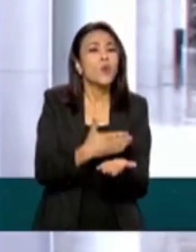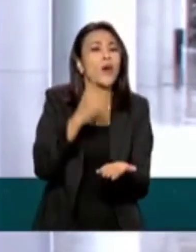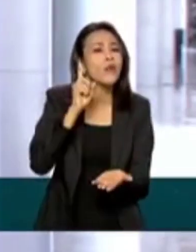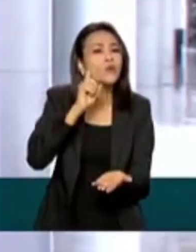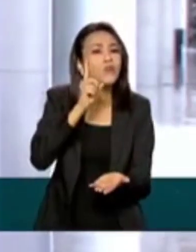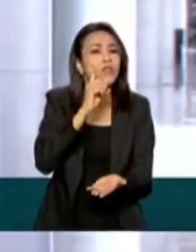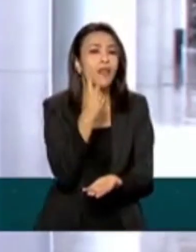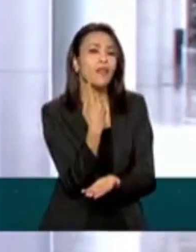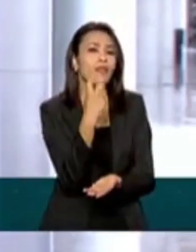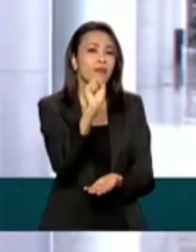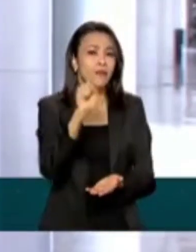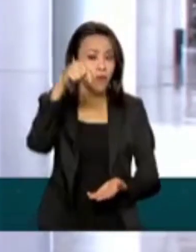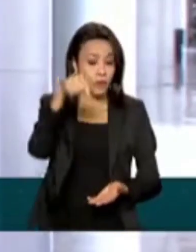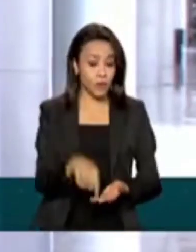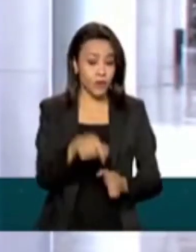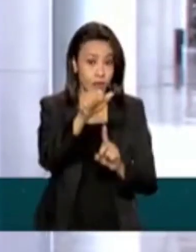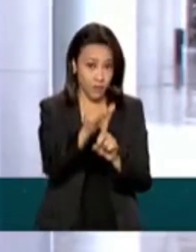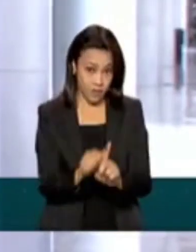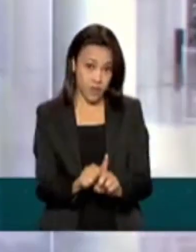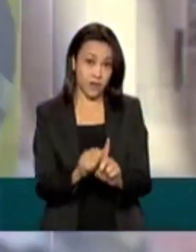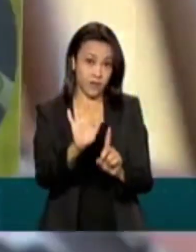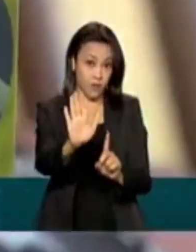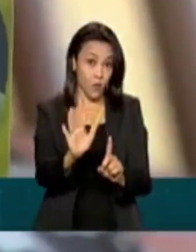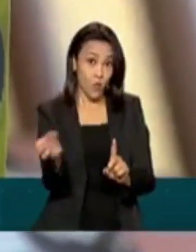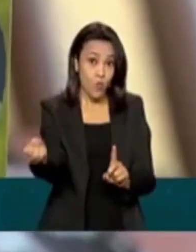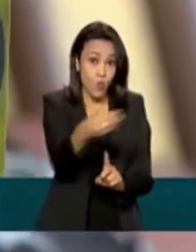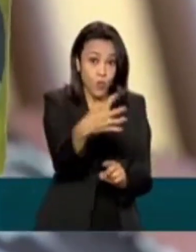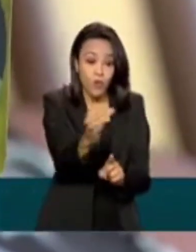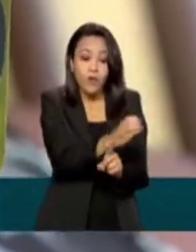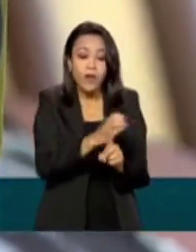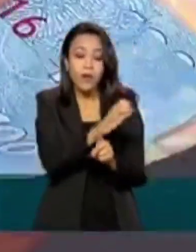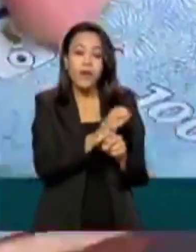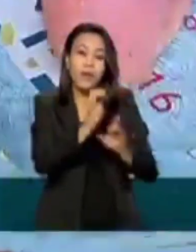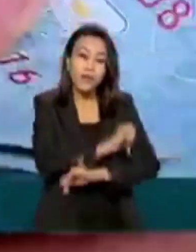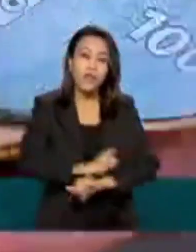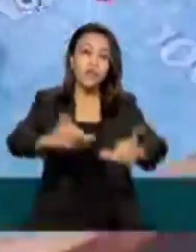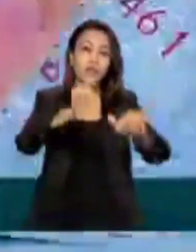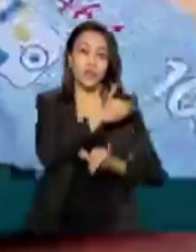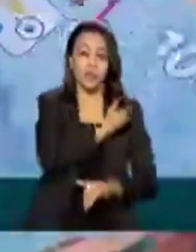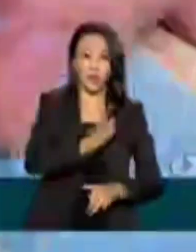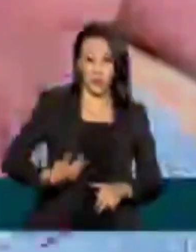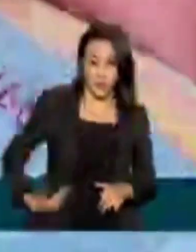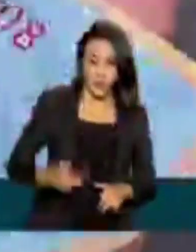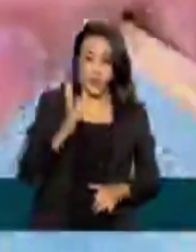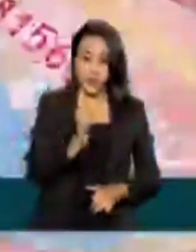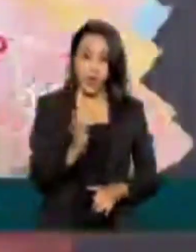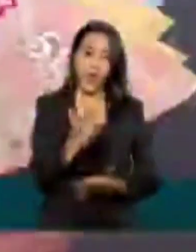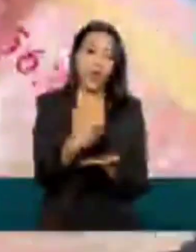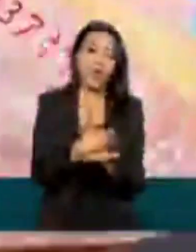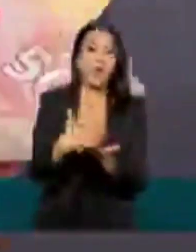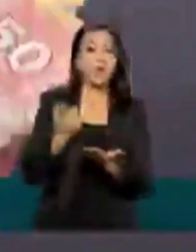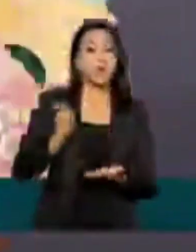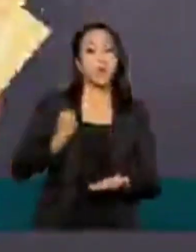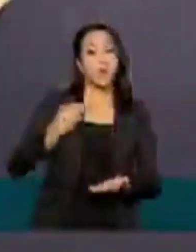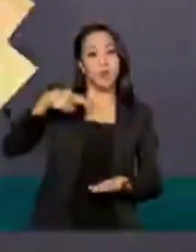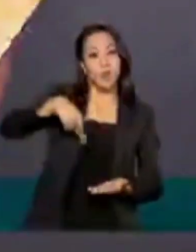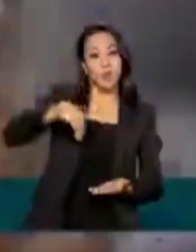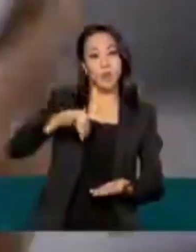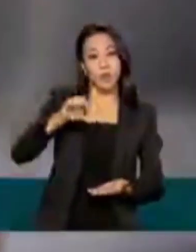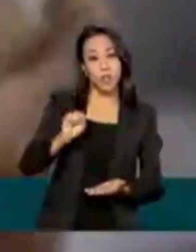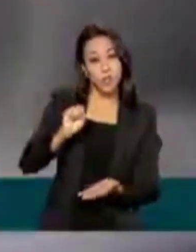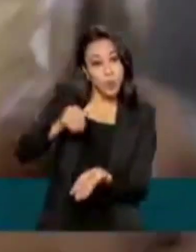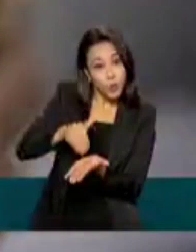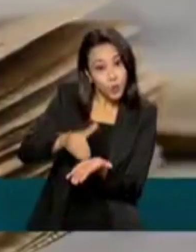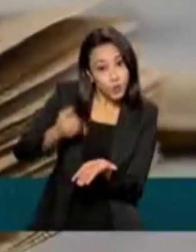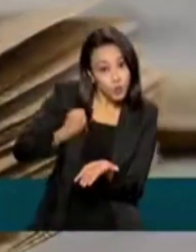18 desse mês. Conforme o novo calendário divulgado pelo governo, começa com os beneficiários com o NIS final 1 até